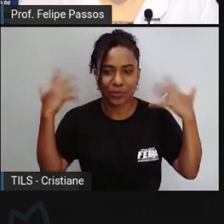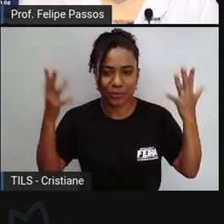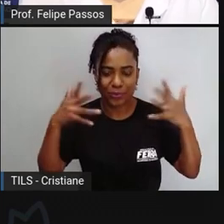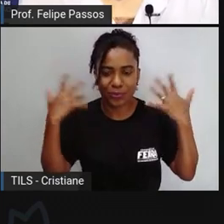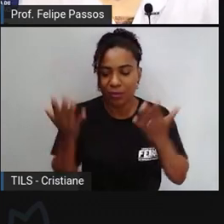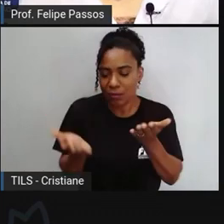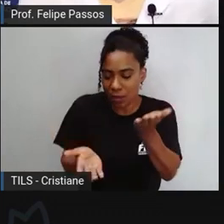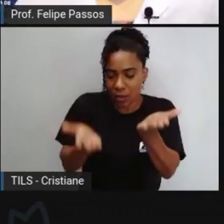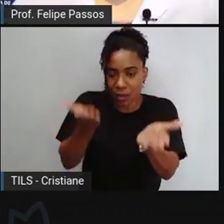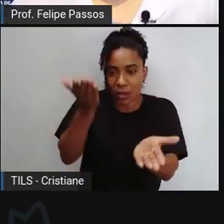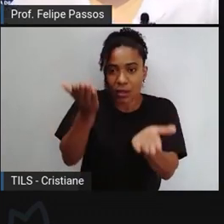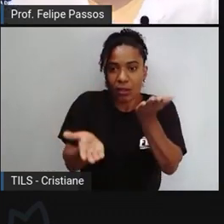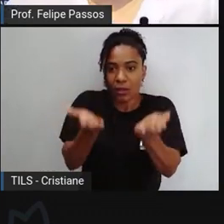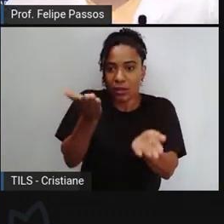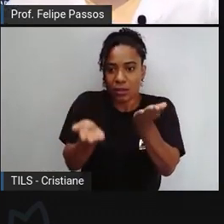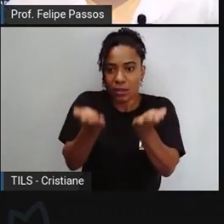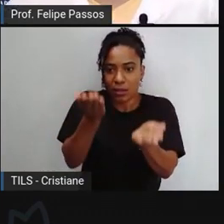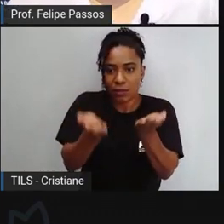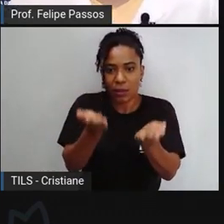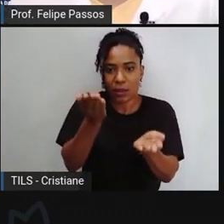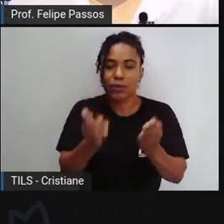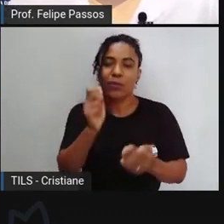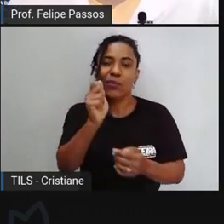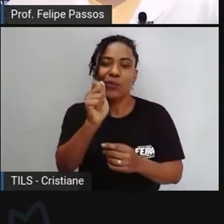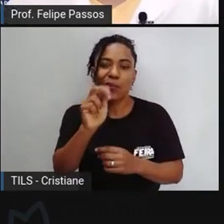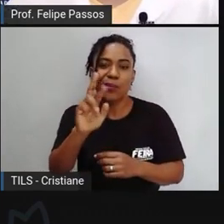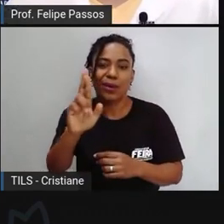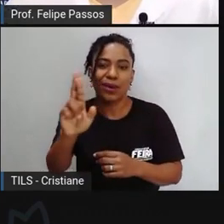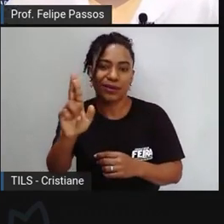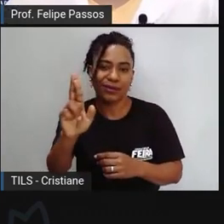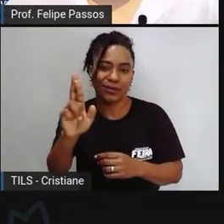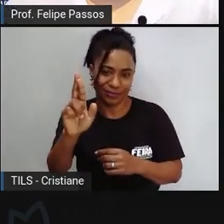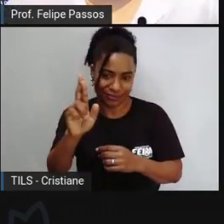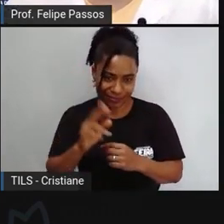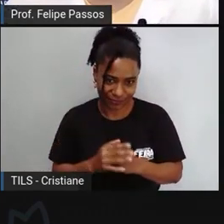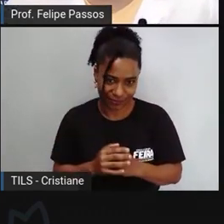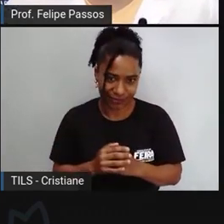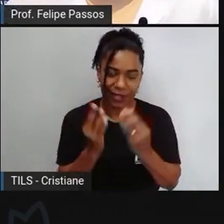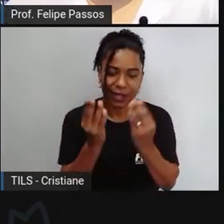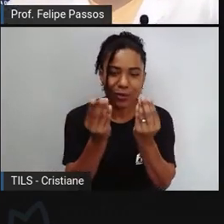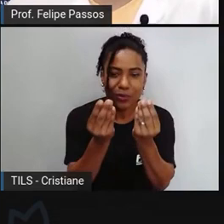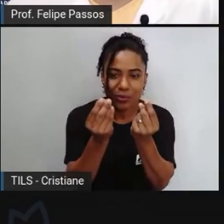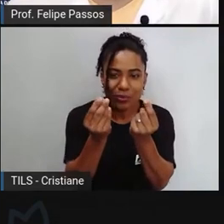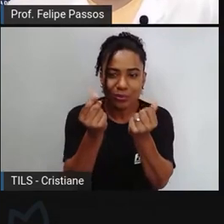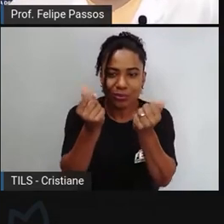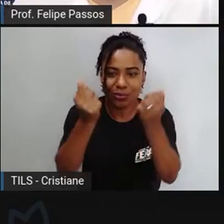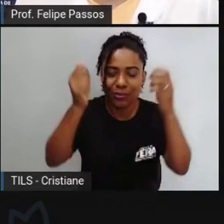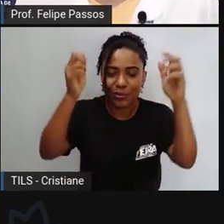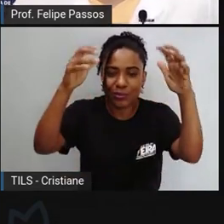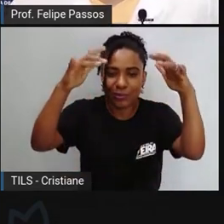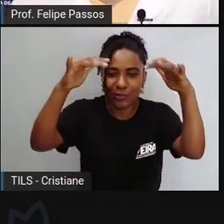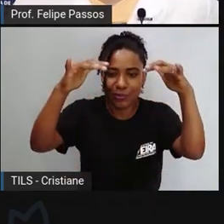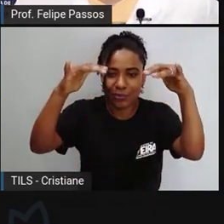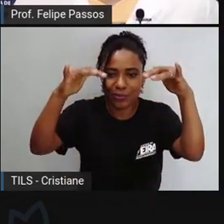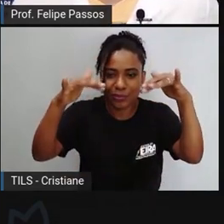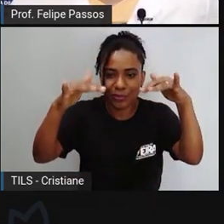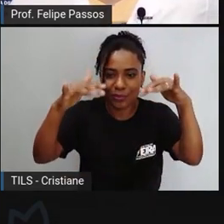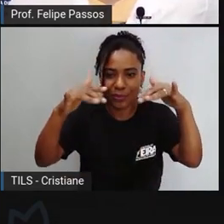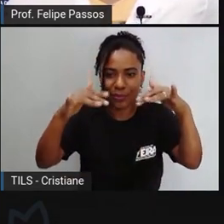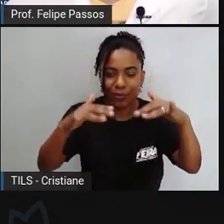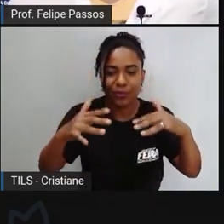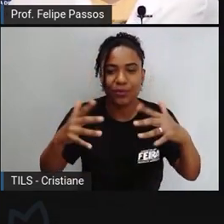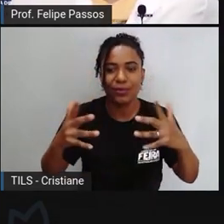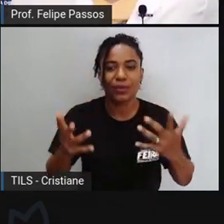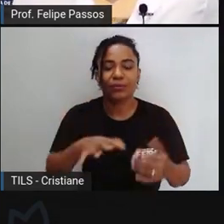equilíbrio necessário à umidade relativa relativa do ar. Há muitos